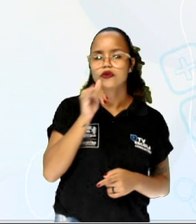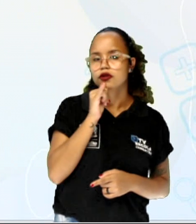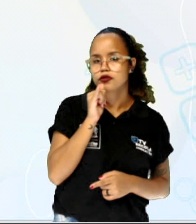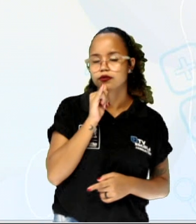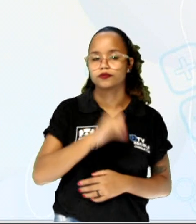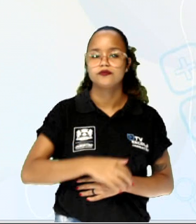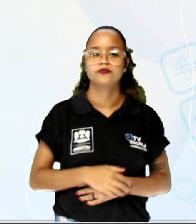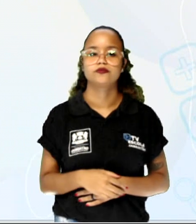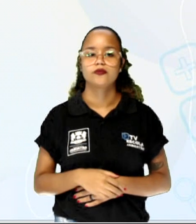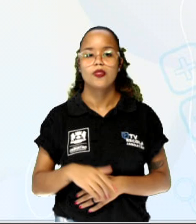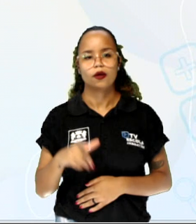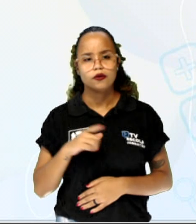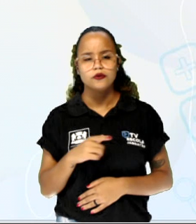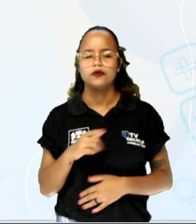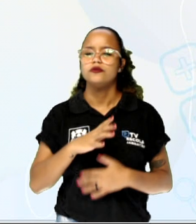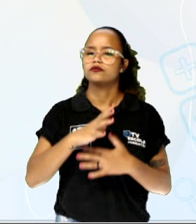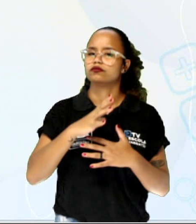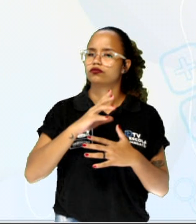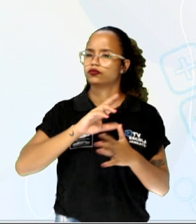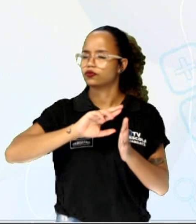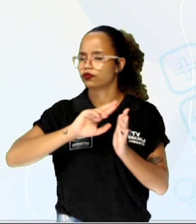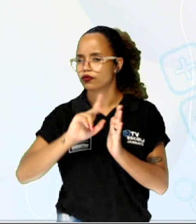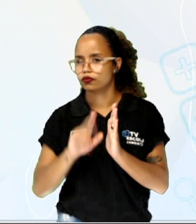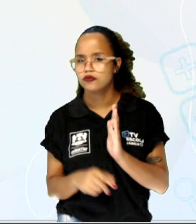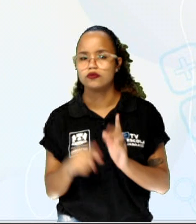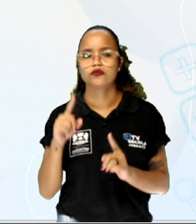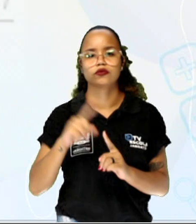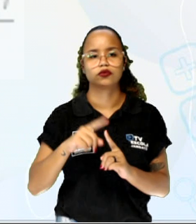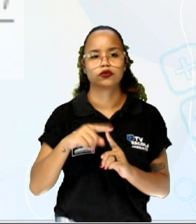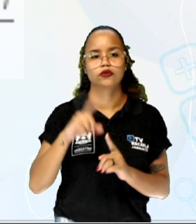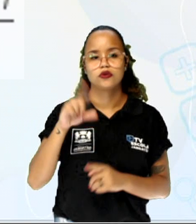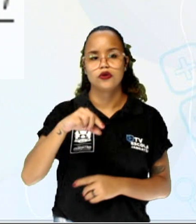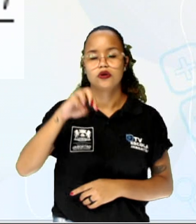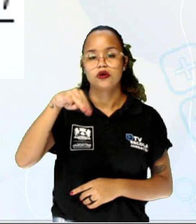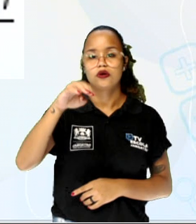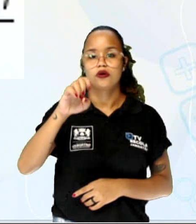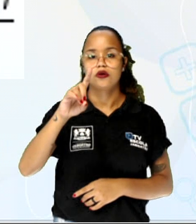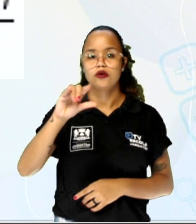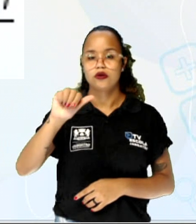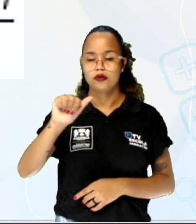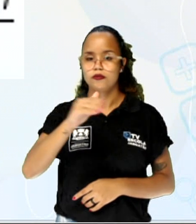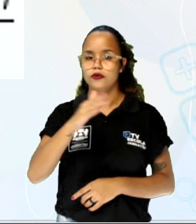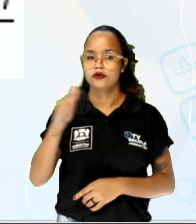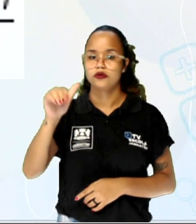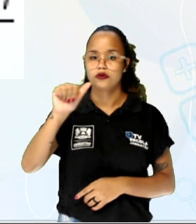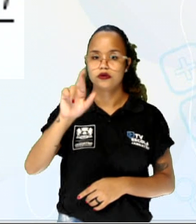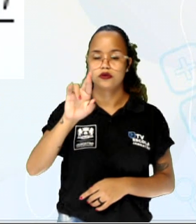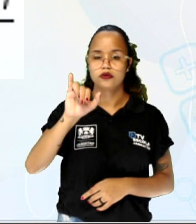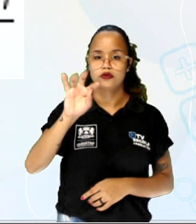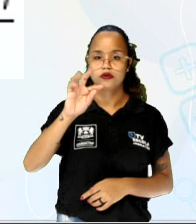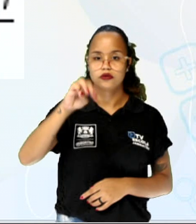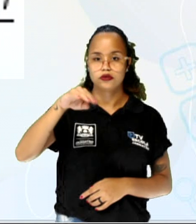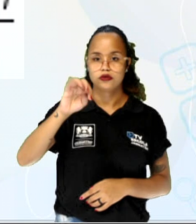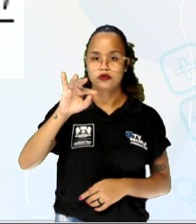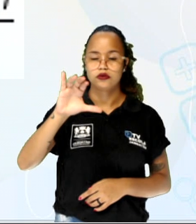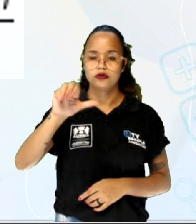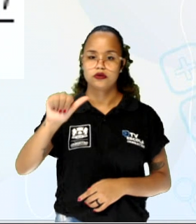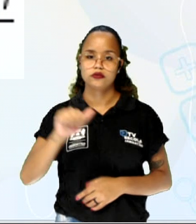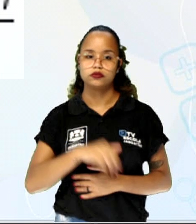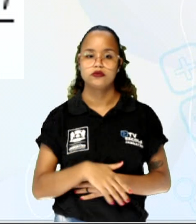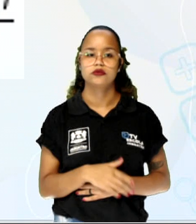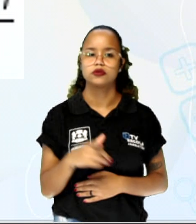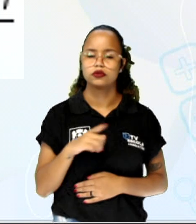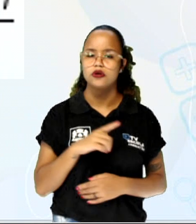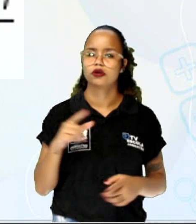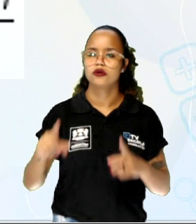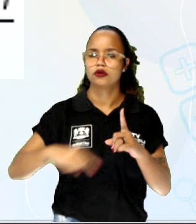tipos de média, mas a mais comum é a média aritmética simples, que ela é dada da seguinte forma. A gente soma